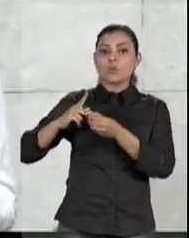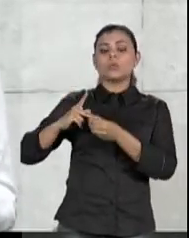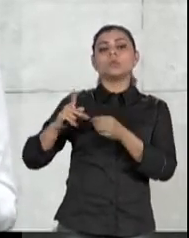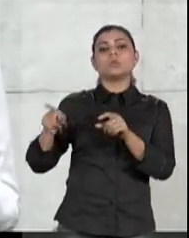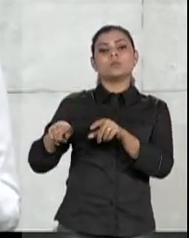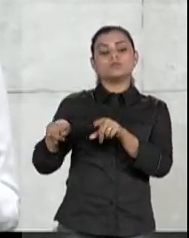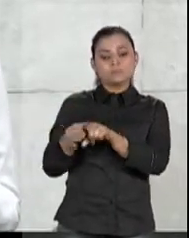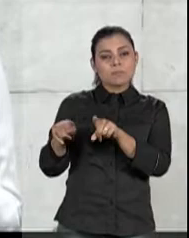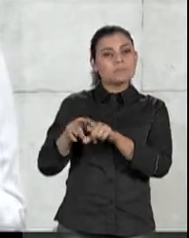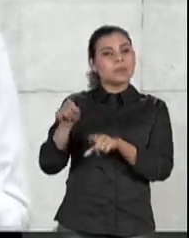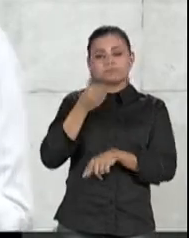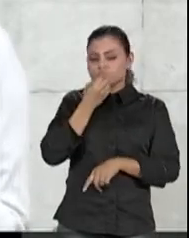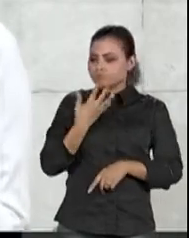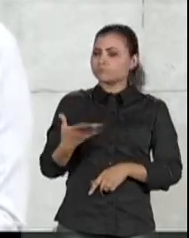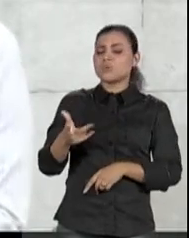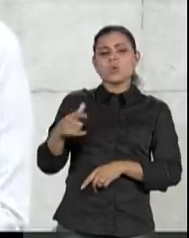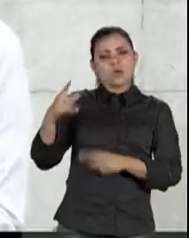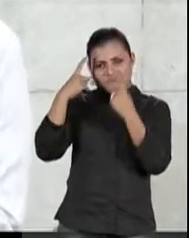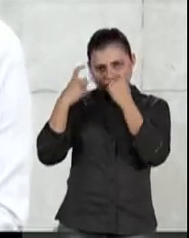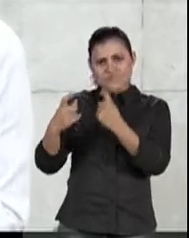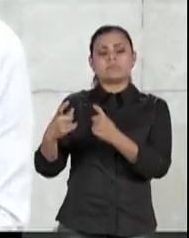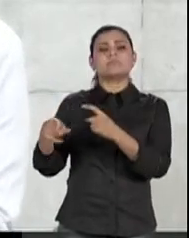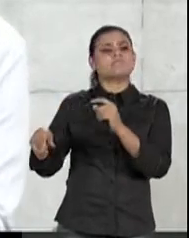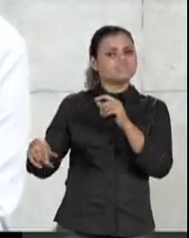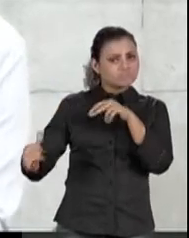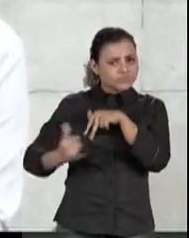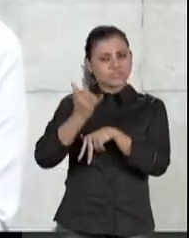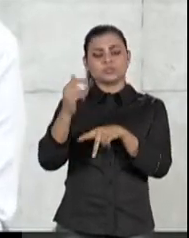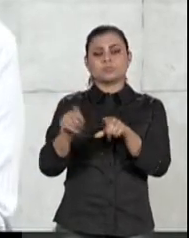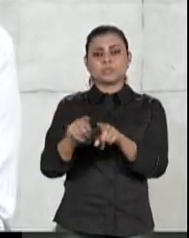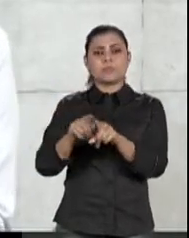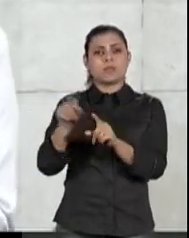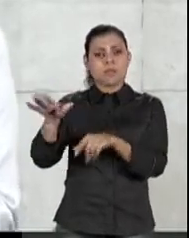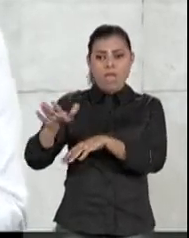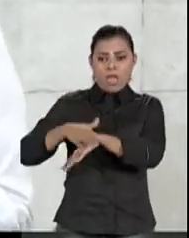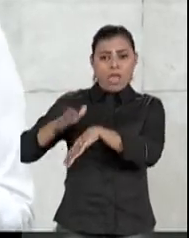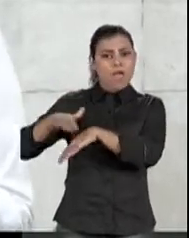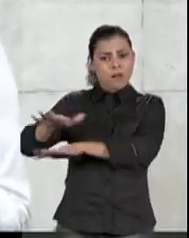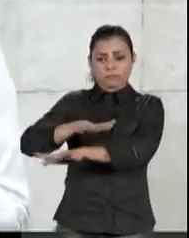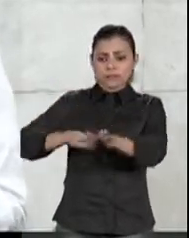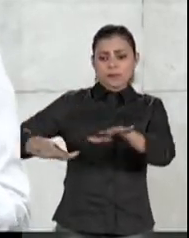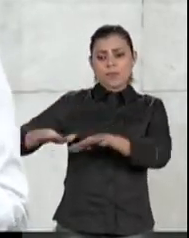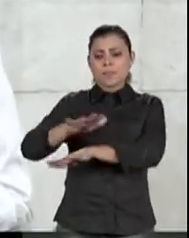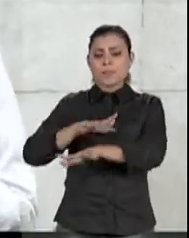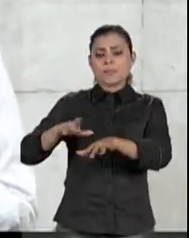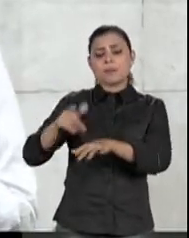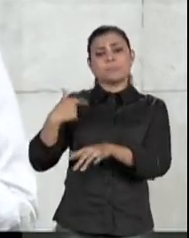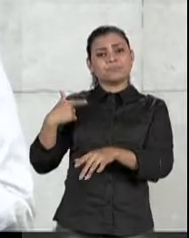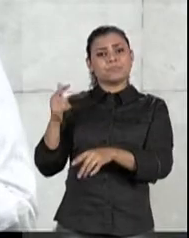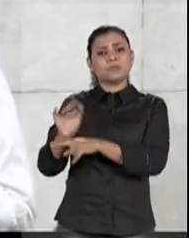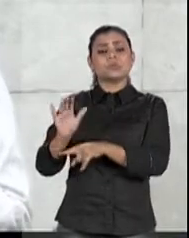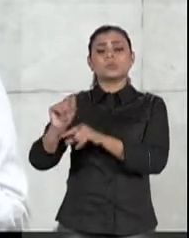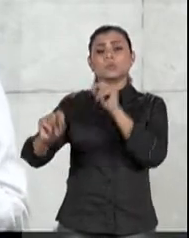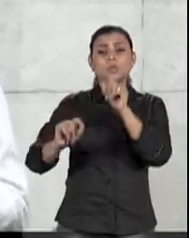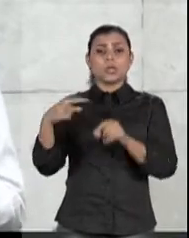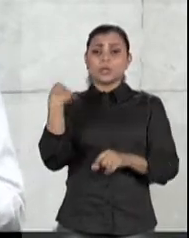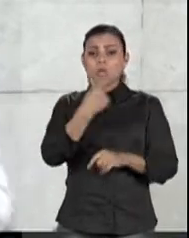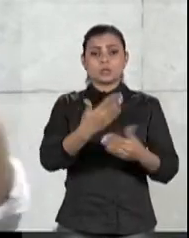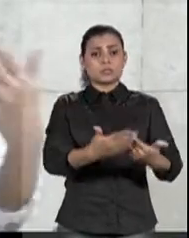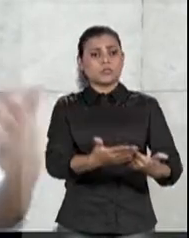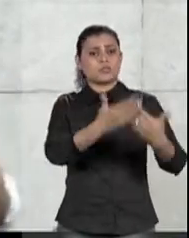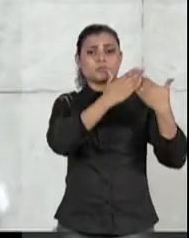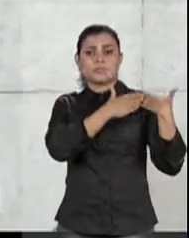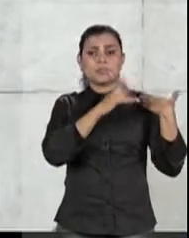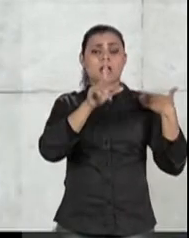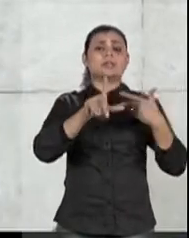direitos das mulheres vítimas de violência, foi uma das articuladoras dessa movimentação, cumprindo o papel que eu acho que é nosso de agentes públicos,